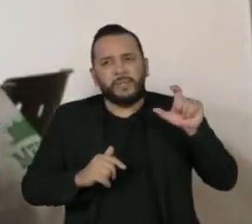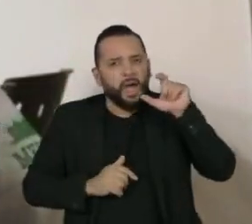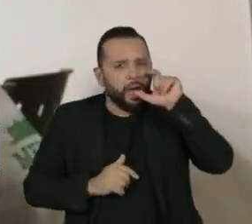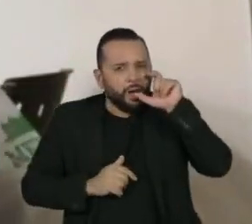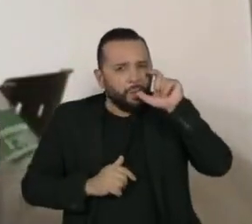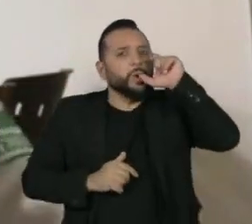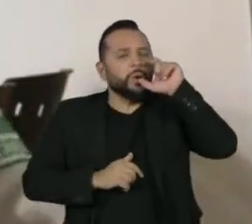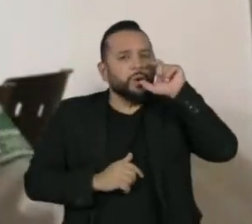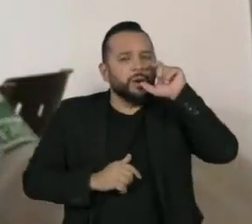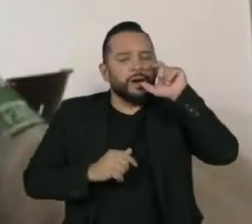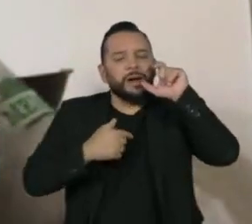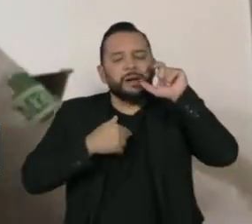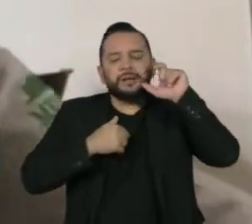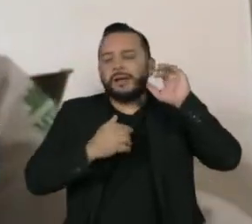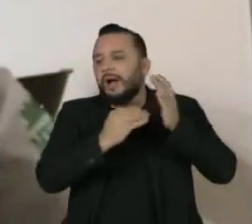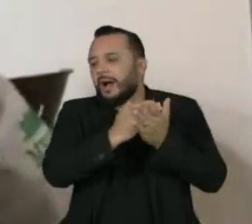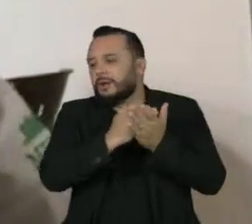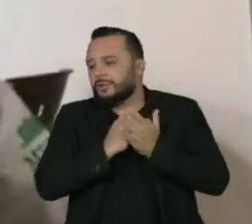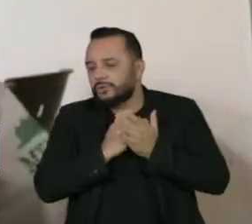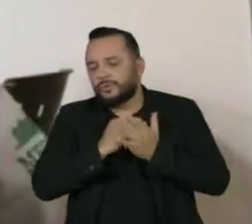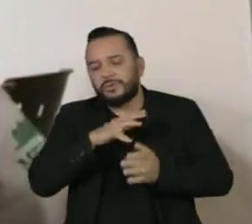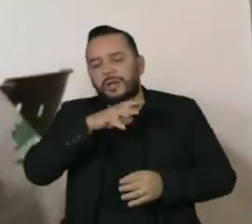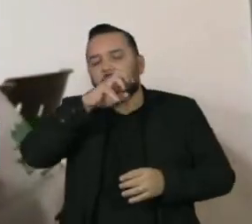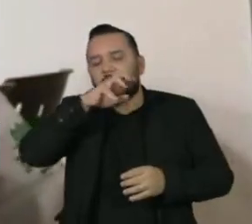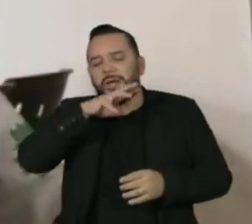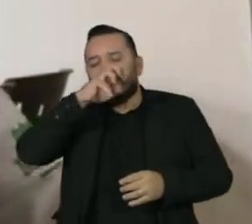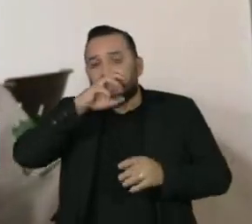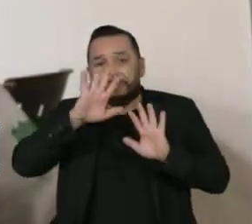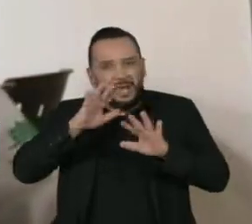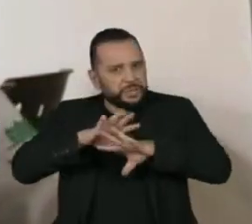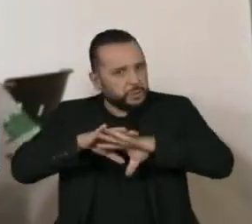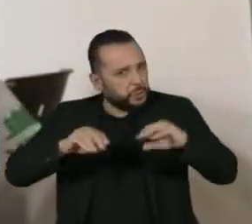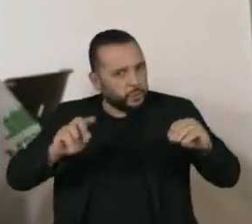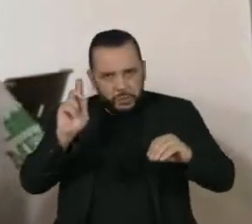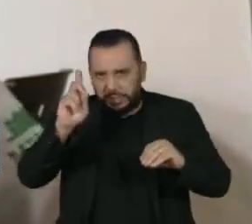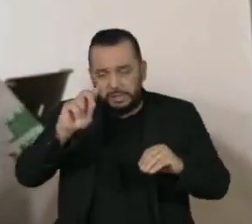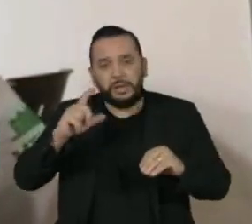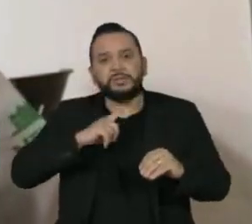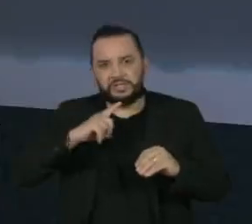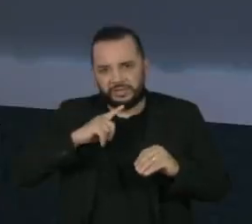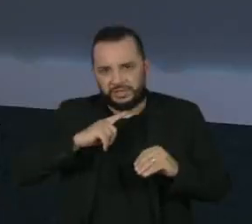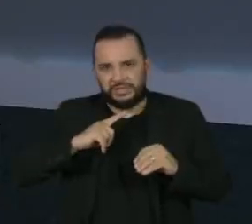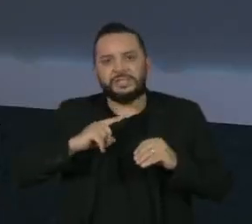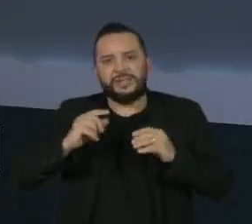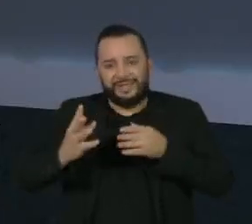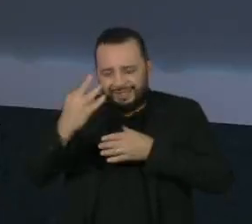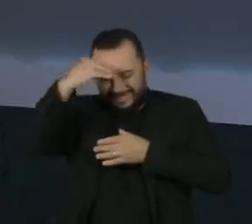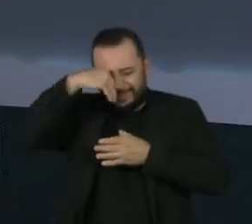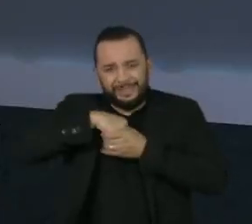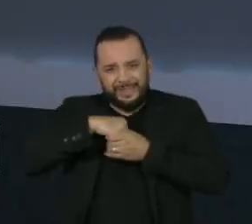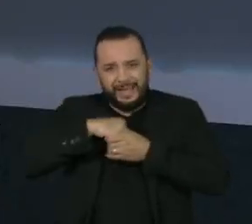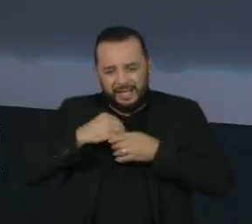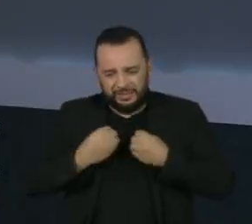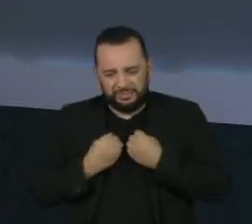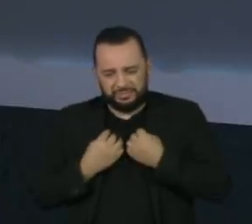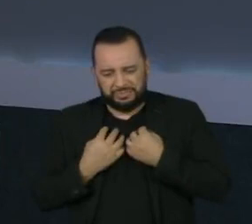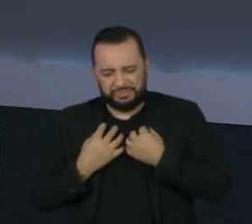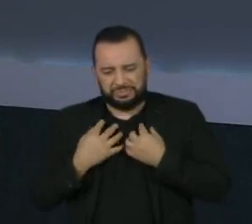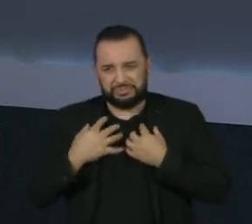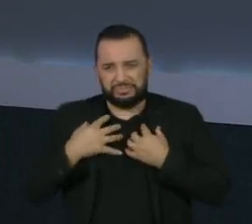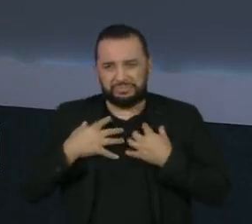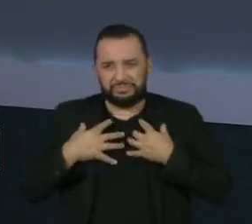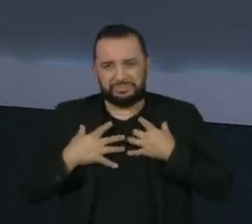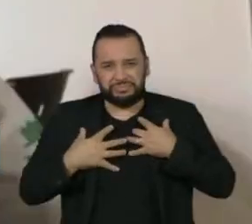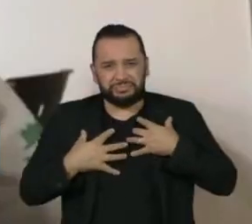broncodilatador, ele não tirava essa inflamação da asma e mascarava o quadro inflamatório, quadro grave.